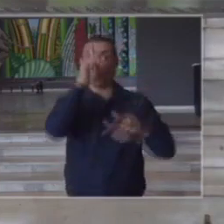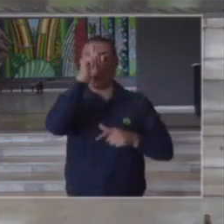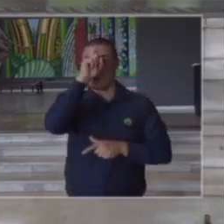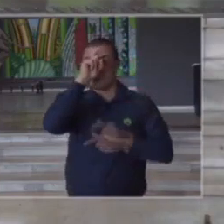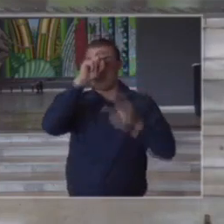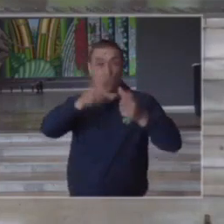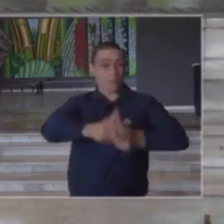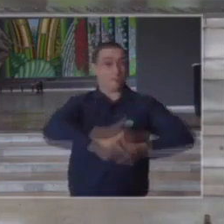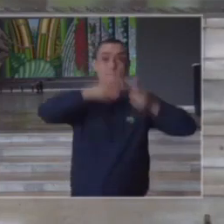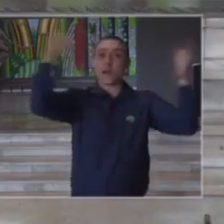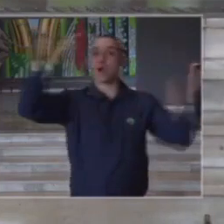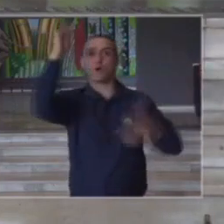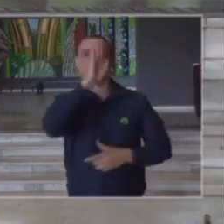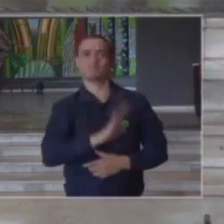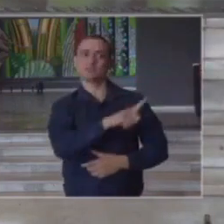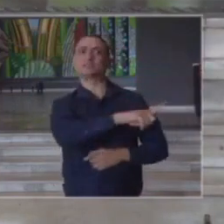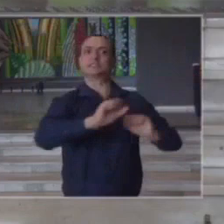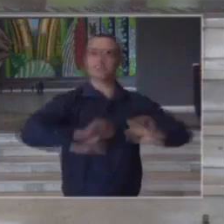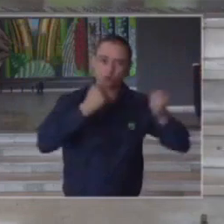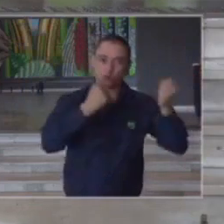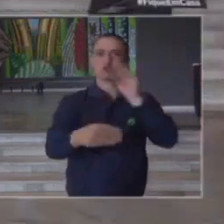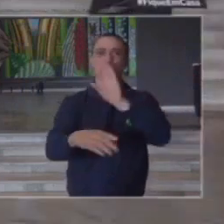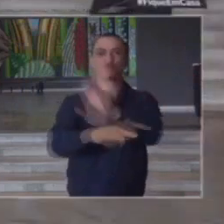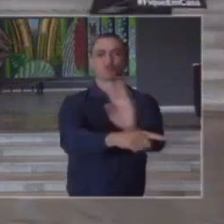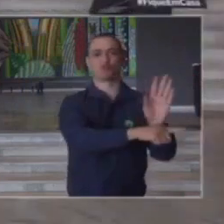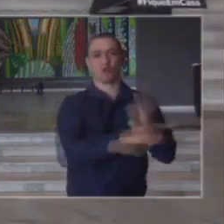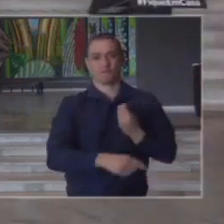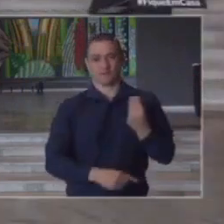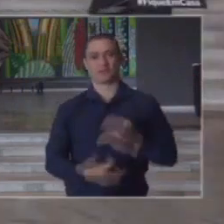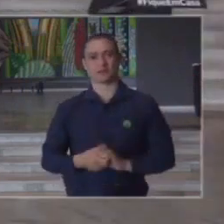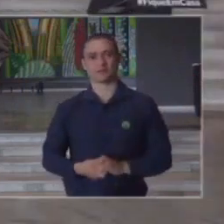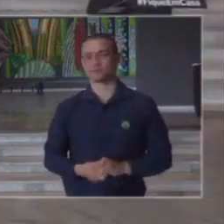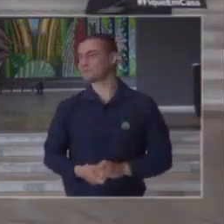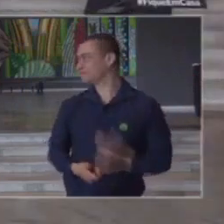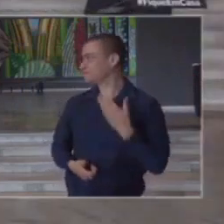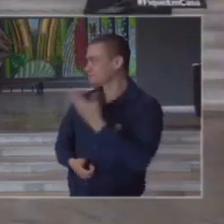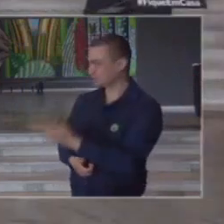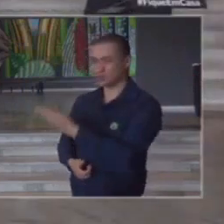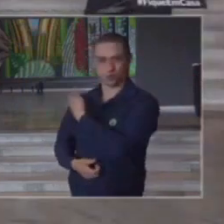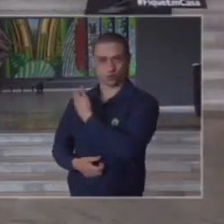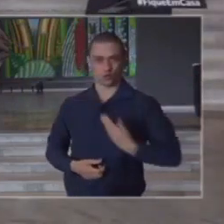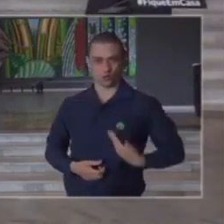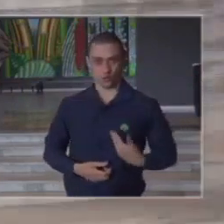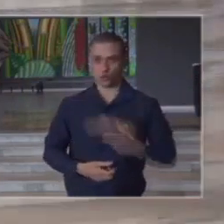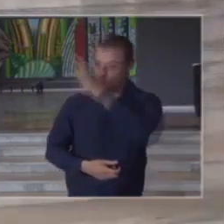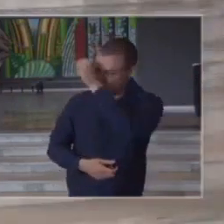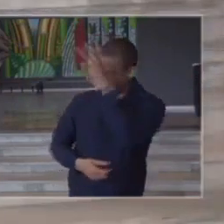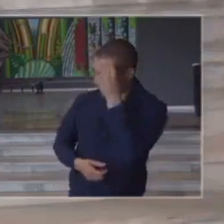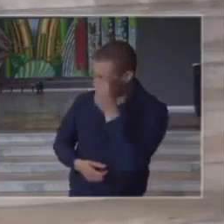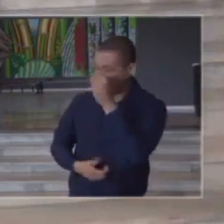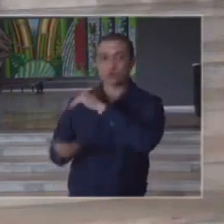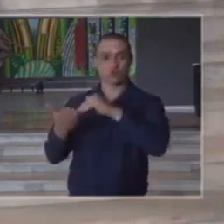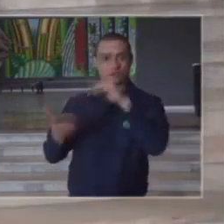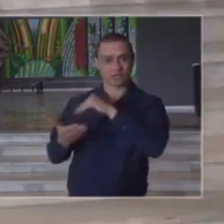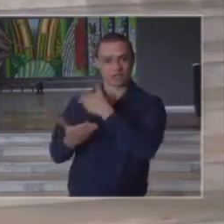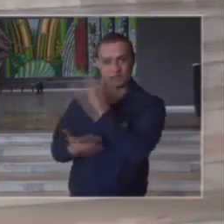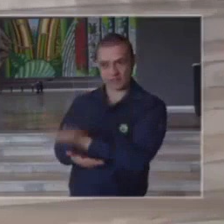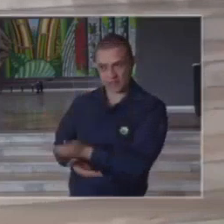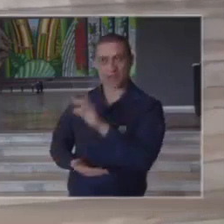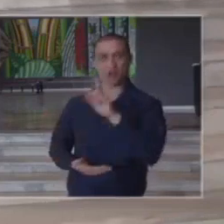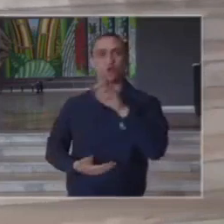país tem feito para salvar vidas por favor senhor governador senhor prefeito senhor secretário